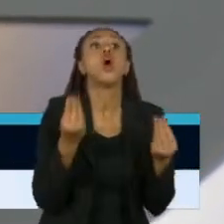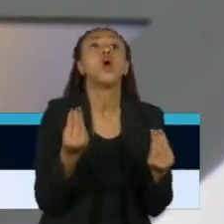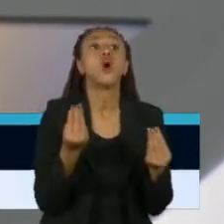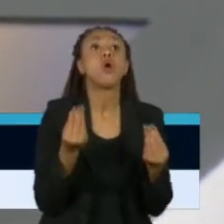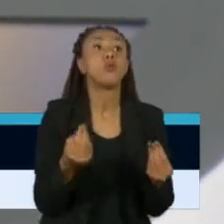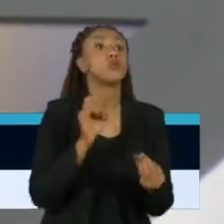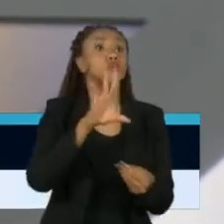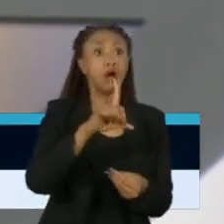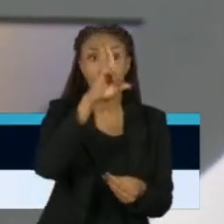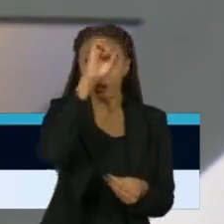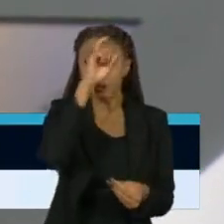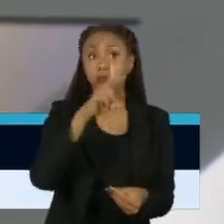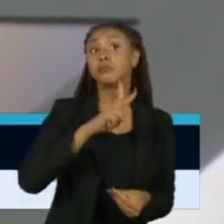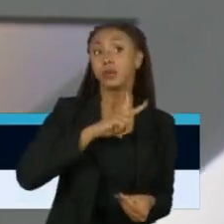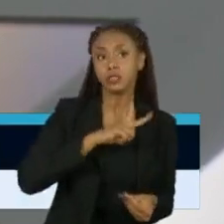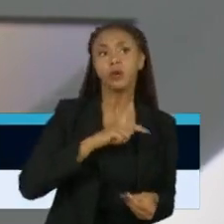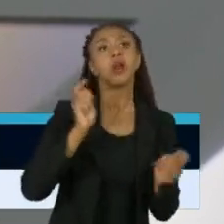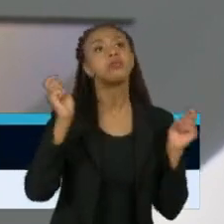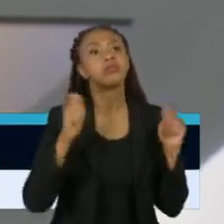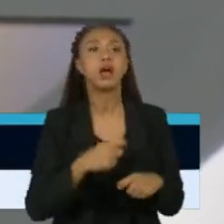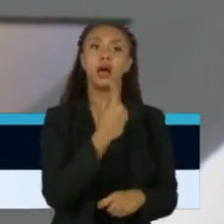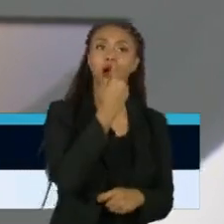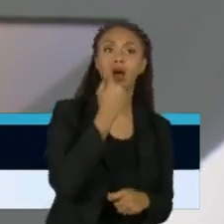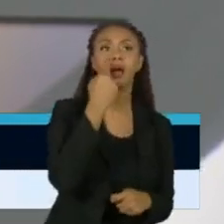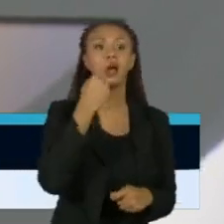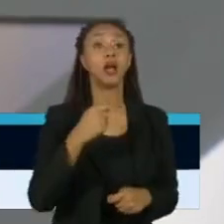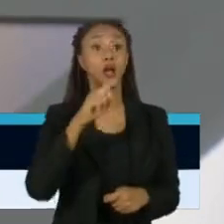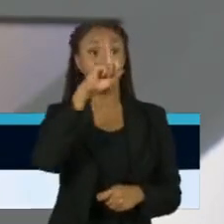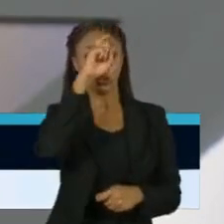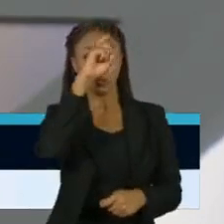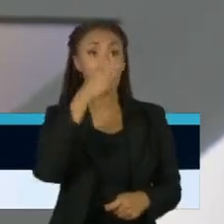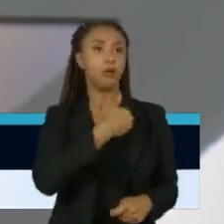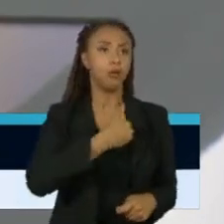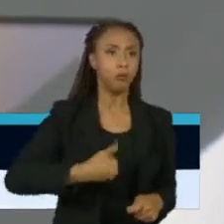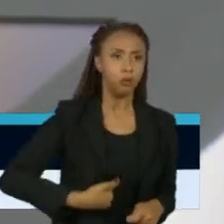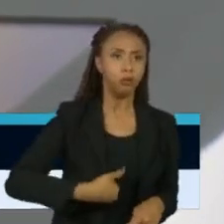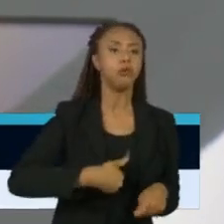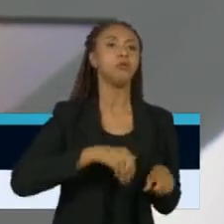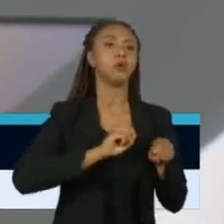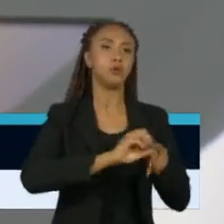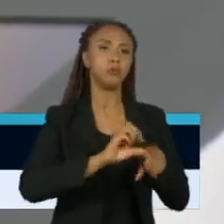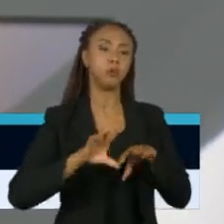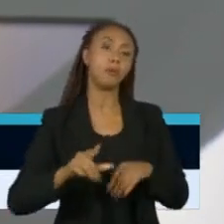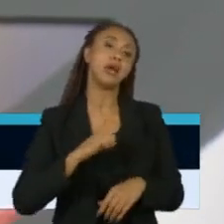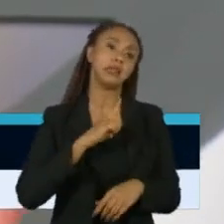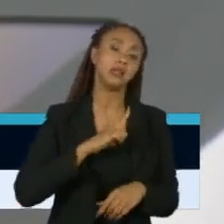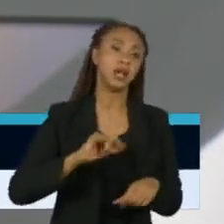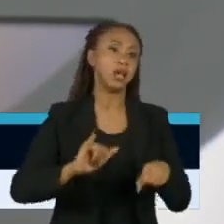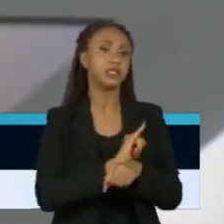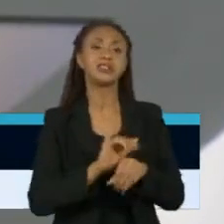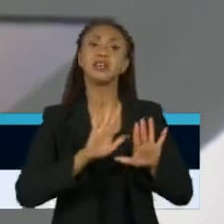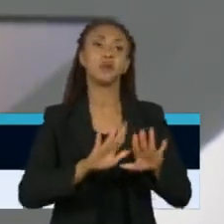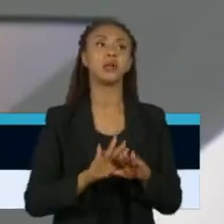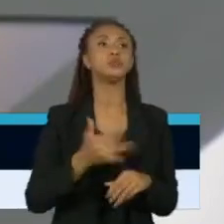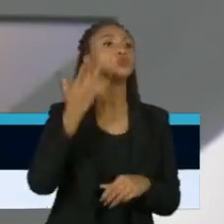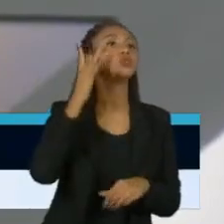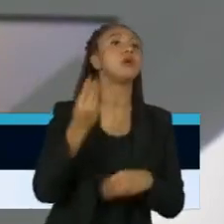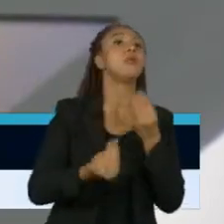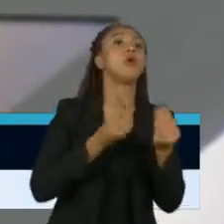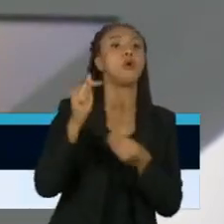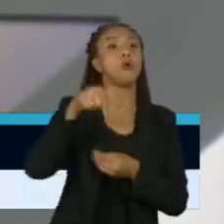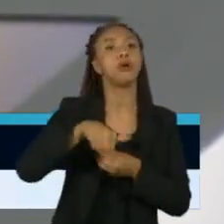privados que você faz, ou hospitais públicos de ensino, que você faz a testagem sistemática. Então, gente não sabe o tamanho da Ômicron